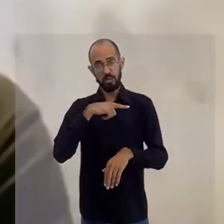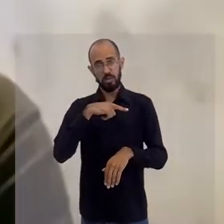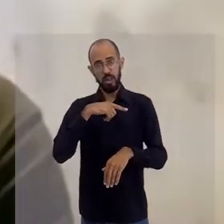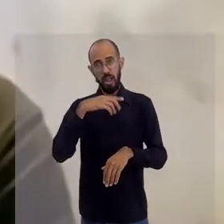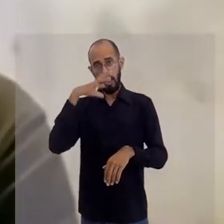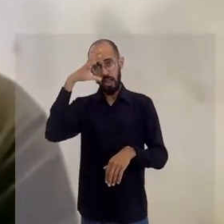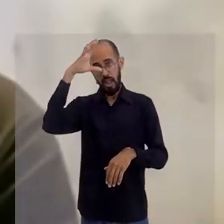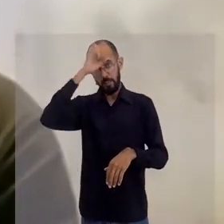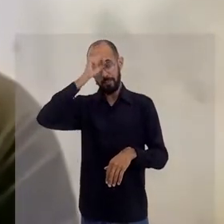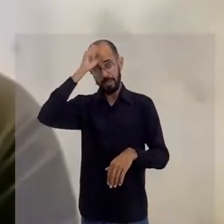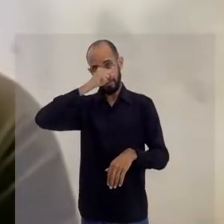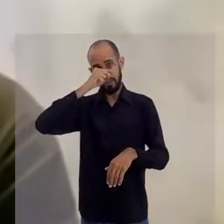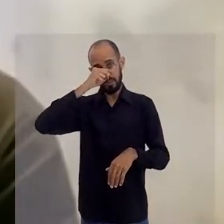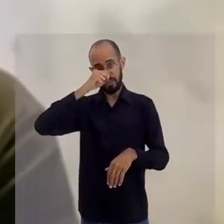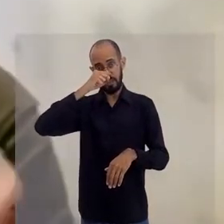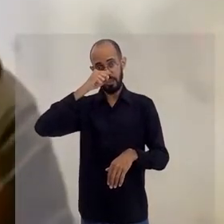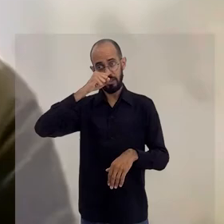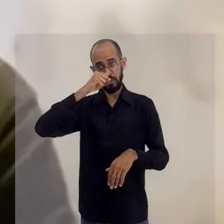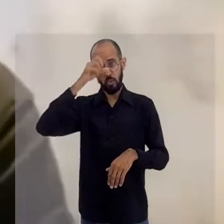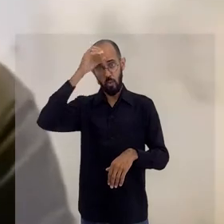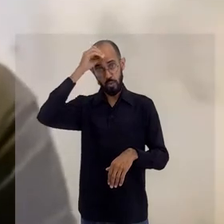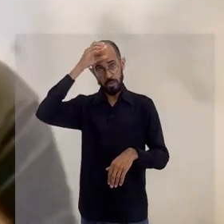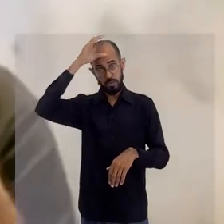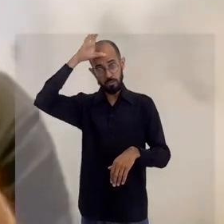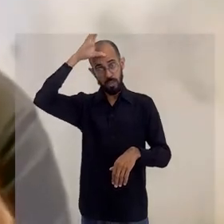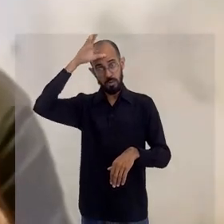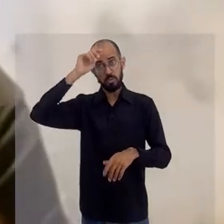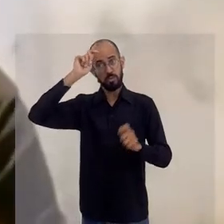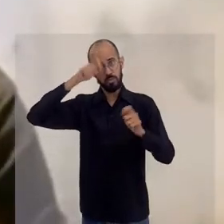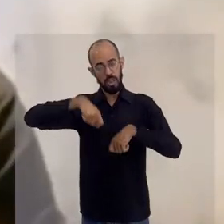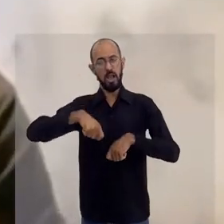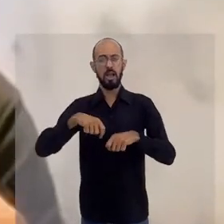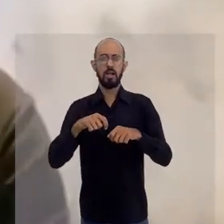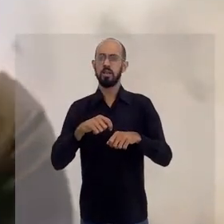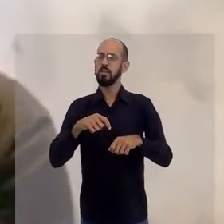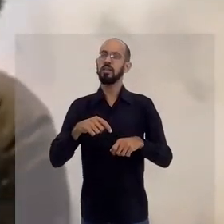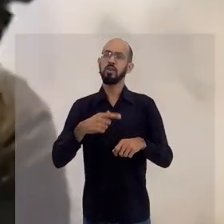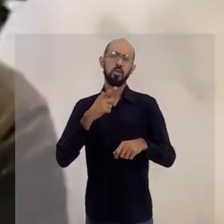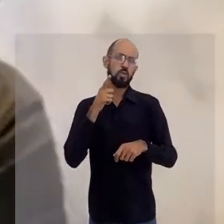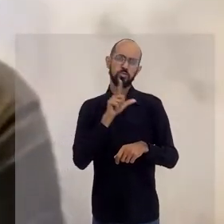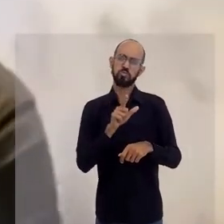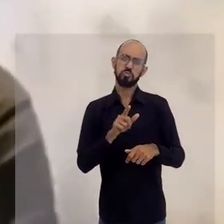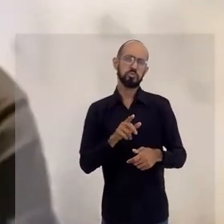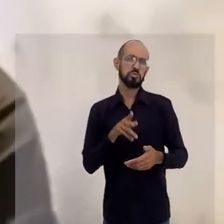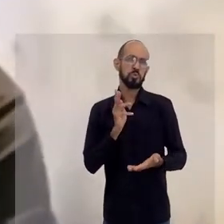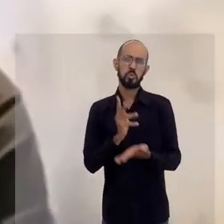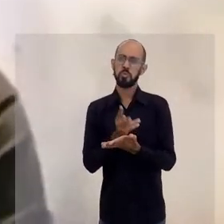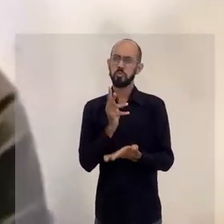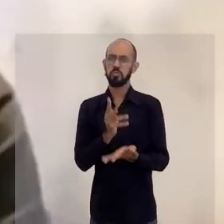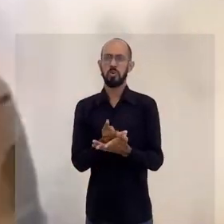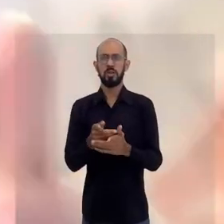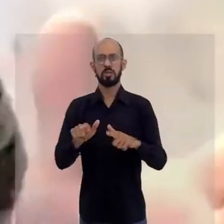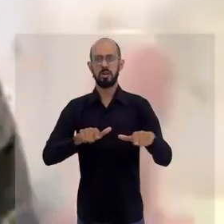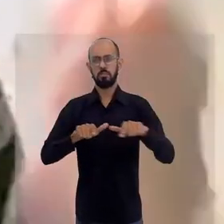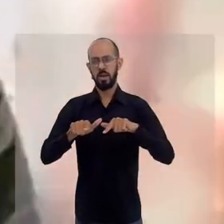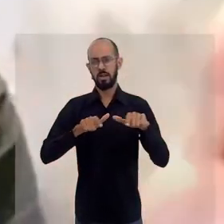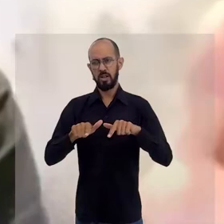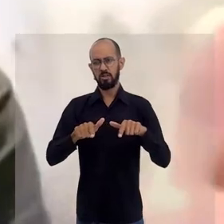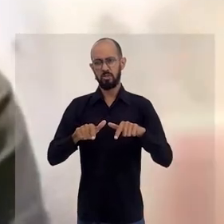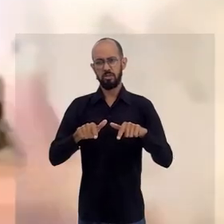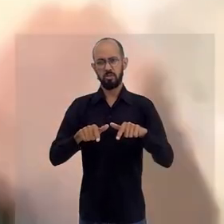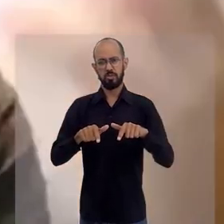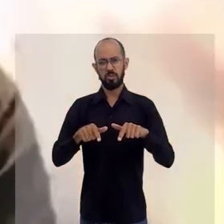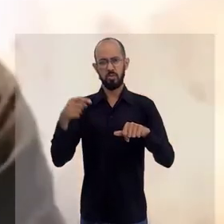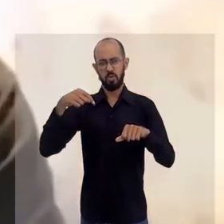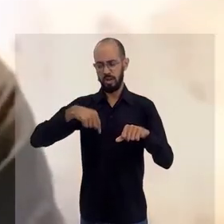para quem tem instrução, pode impactar muita gente sem comprometer o meu dia a dia. Eu trabalho aqui, onde eu estou, como